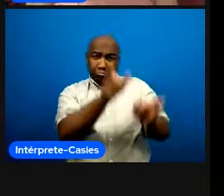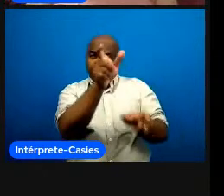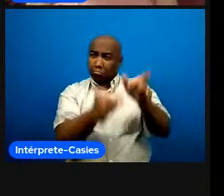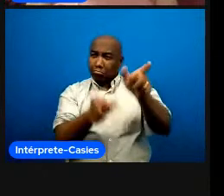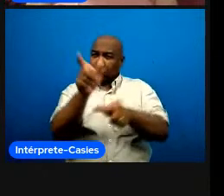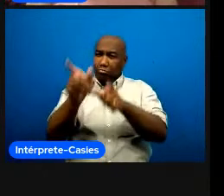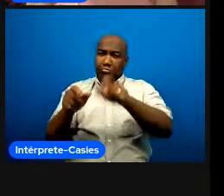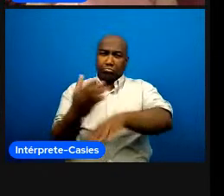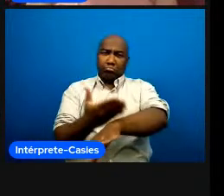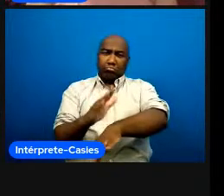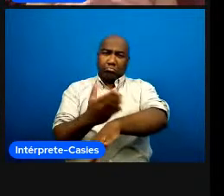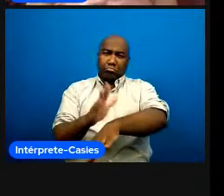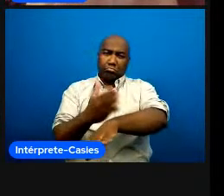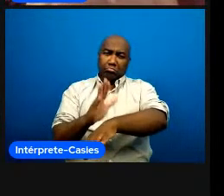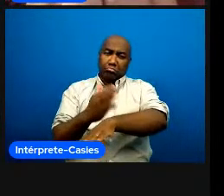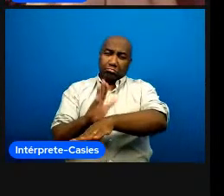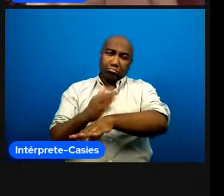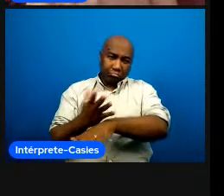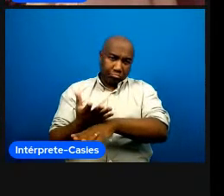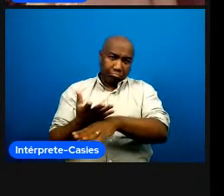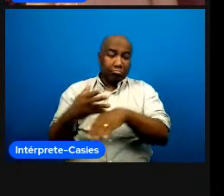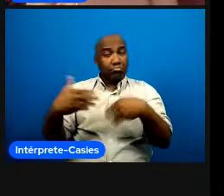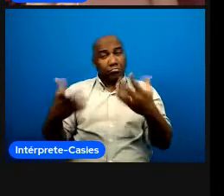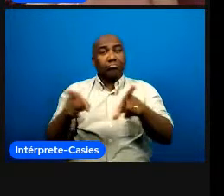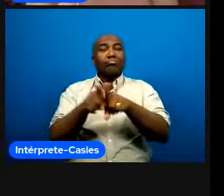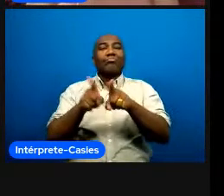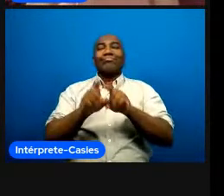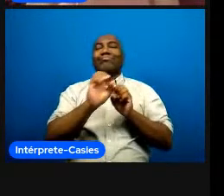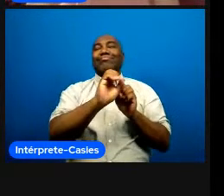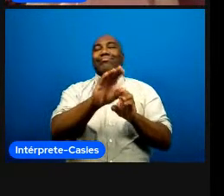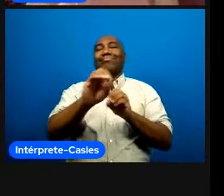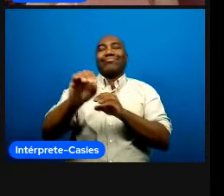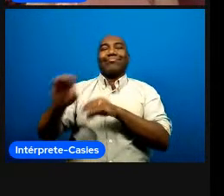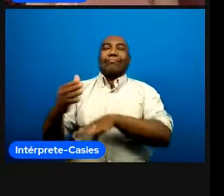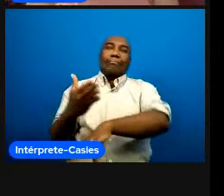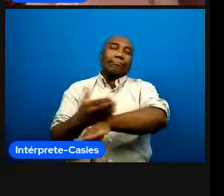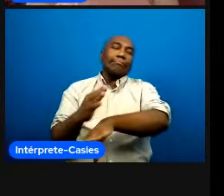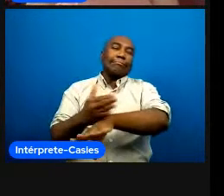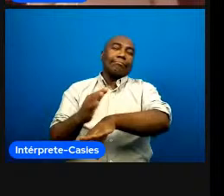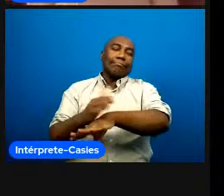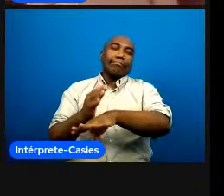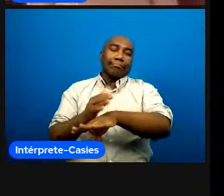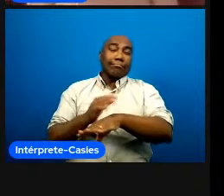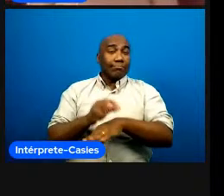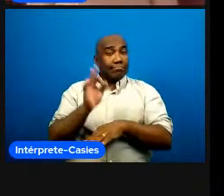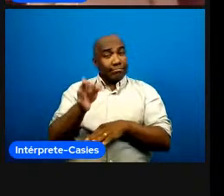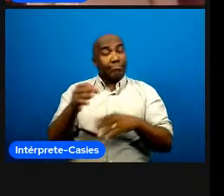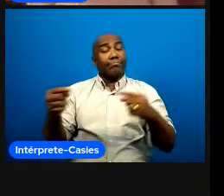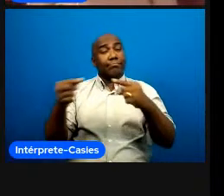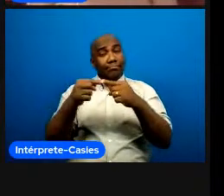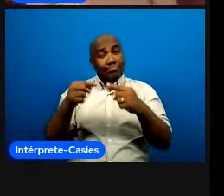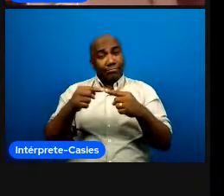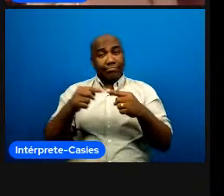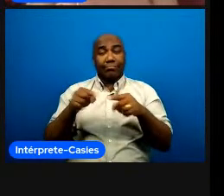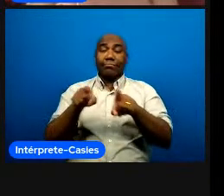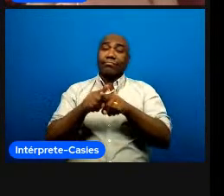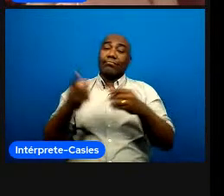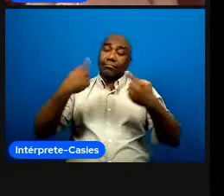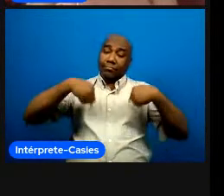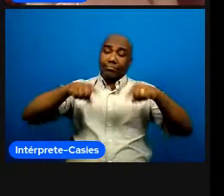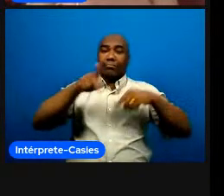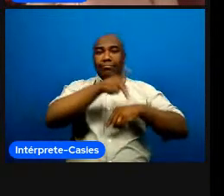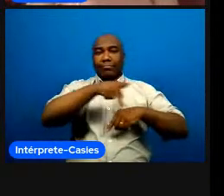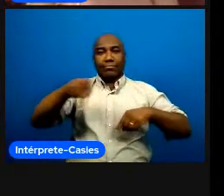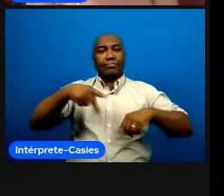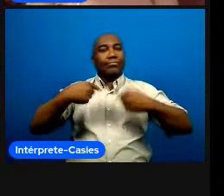que têm aulas e são pessoas que dão aulas e que dão treino por isso a gente também precisa se formar constantemente né